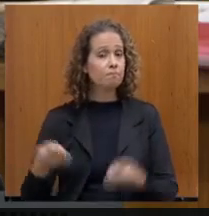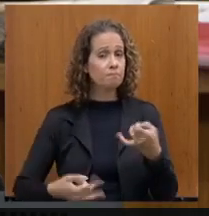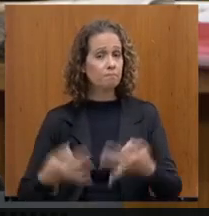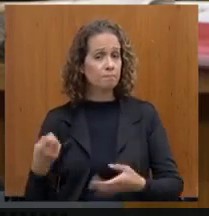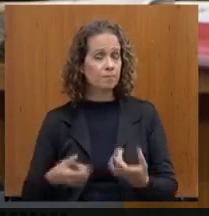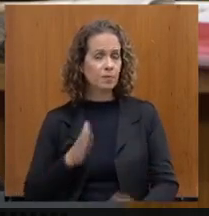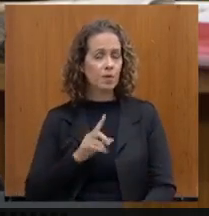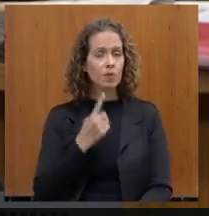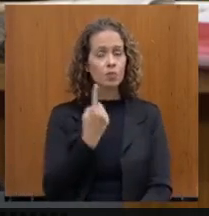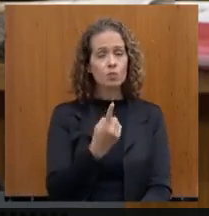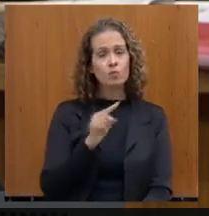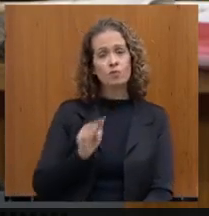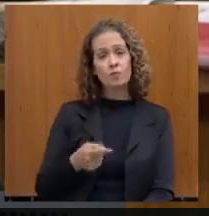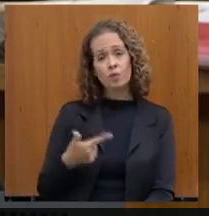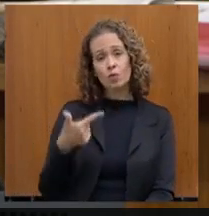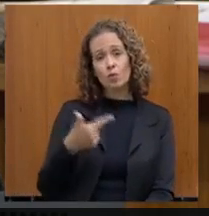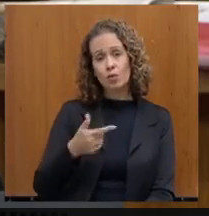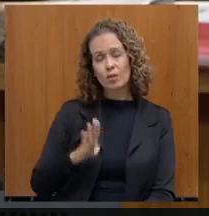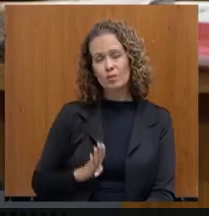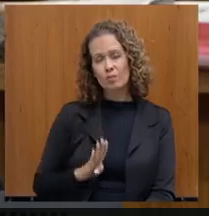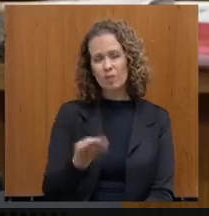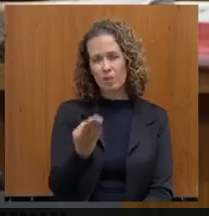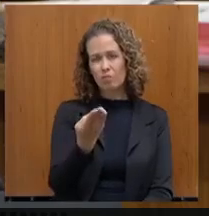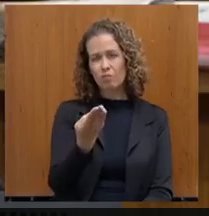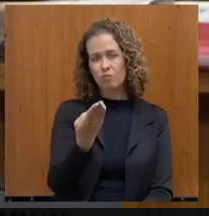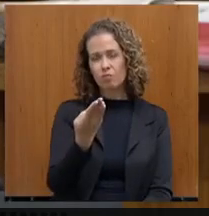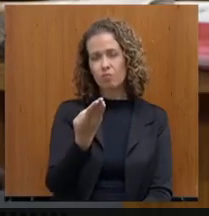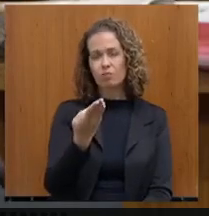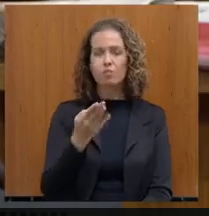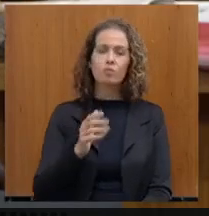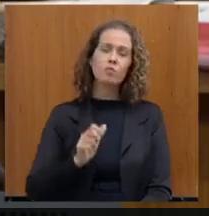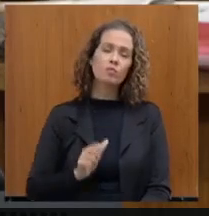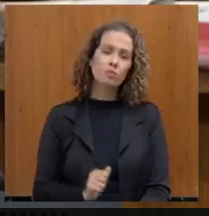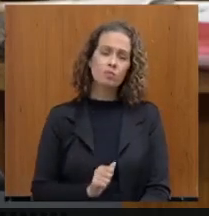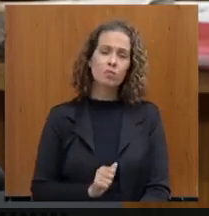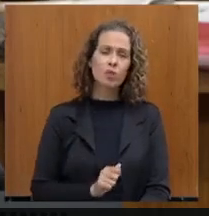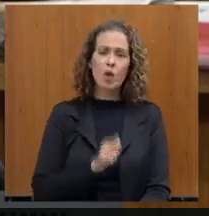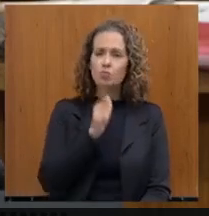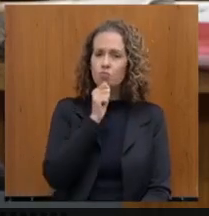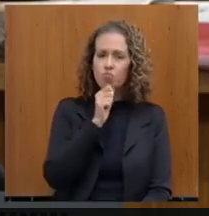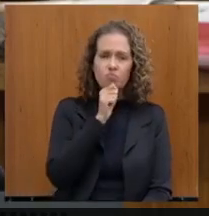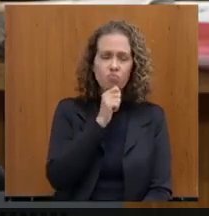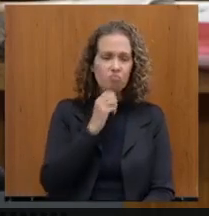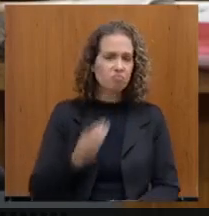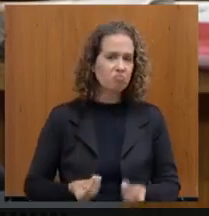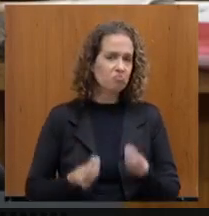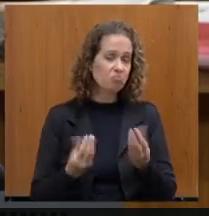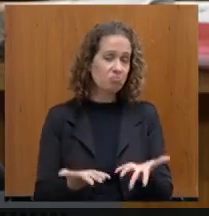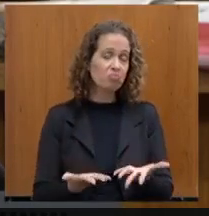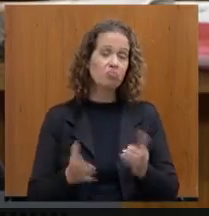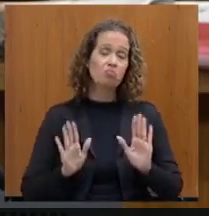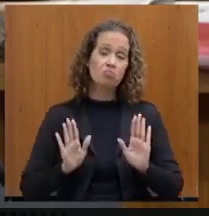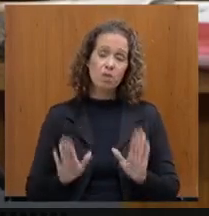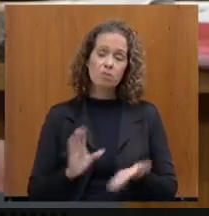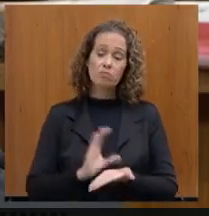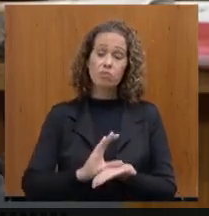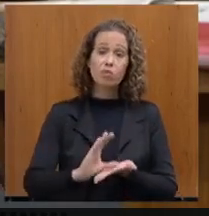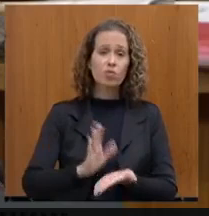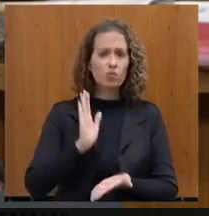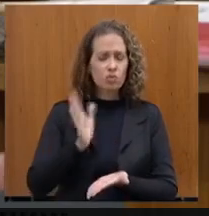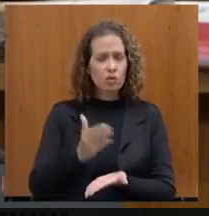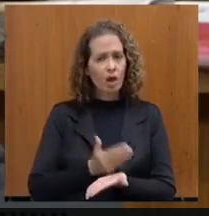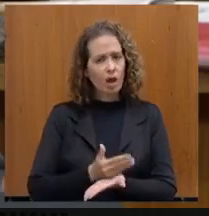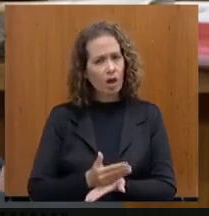1,2 bilhão, que ainda não foram executados, os recursos estão sendo disponibilizados, é